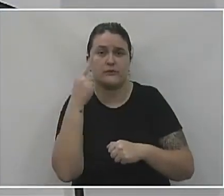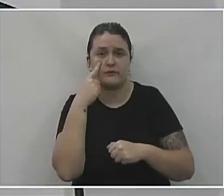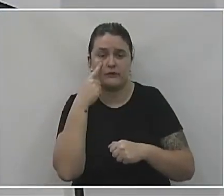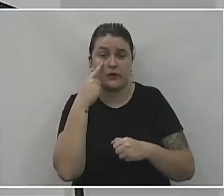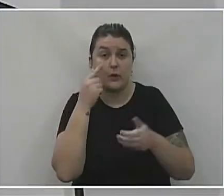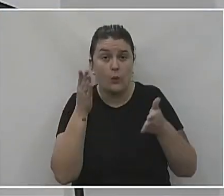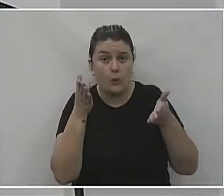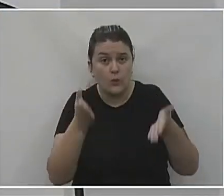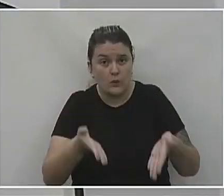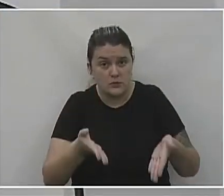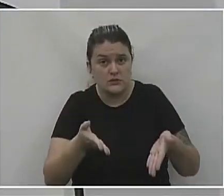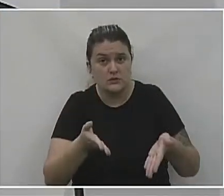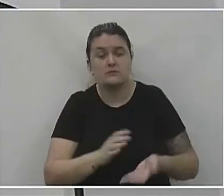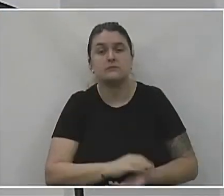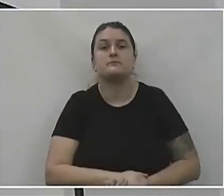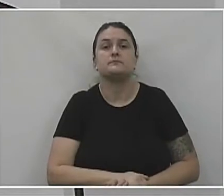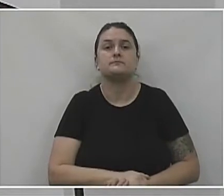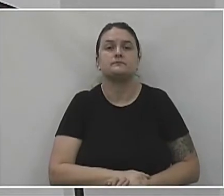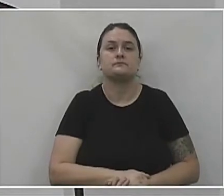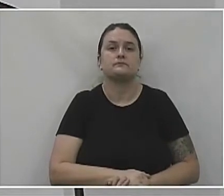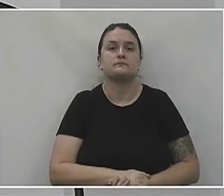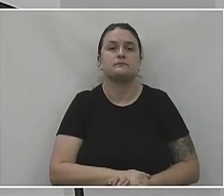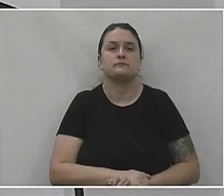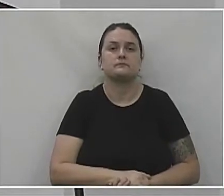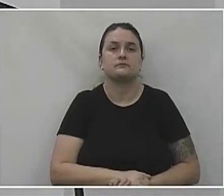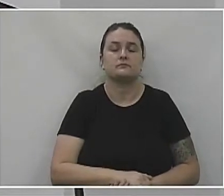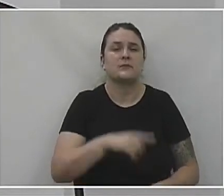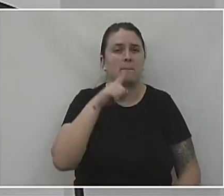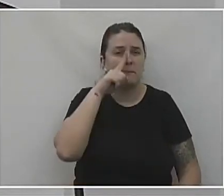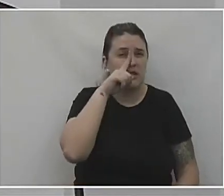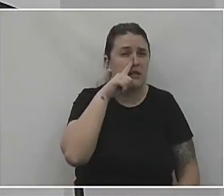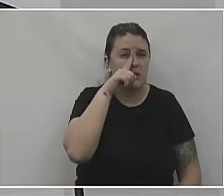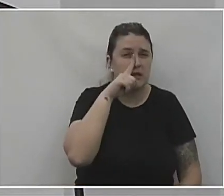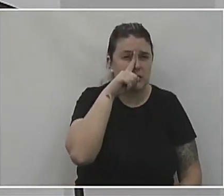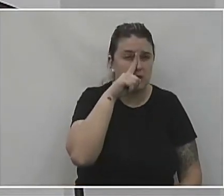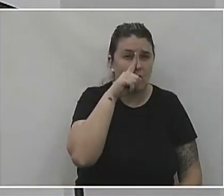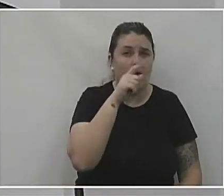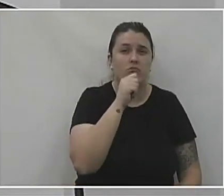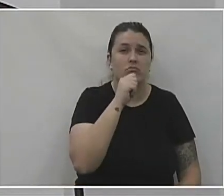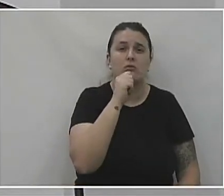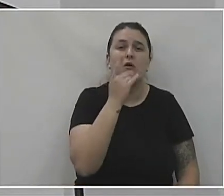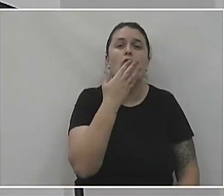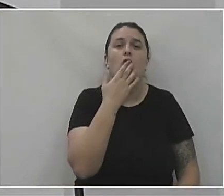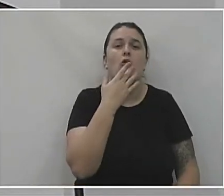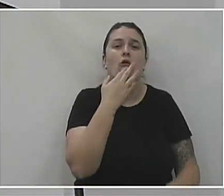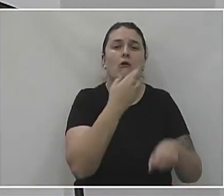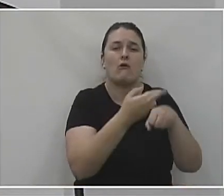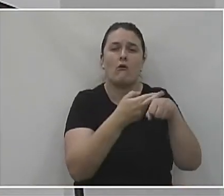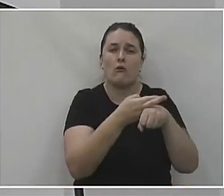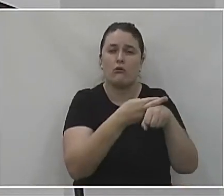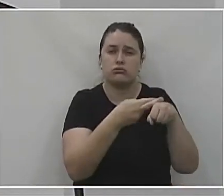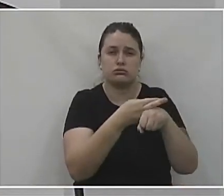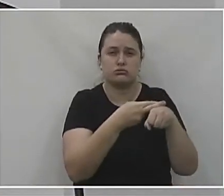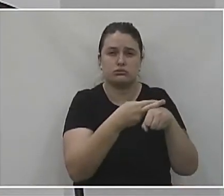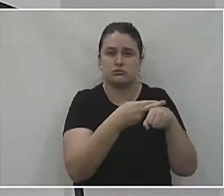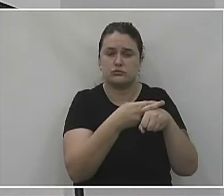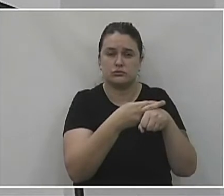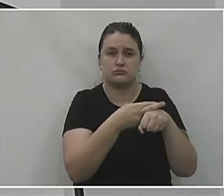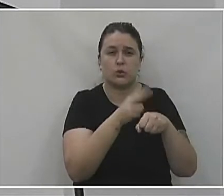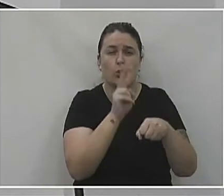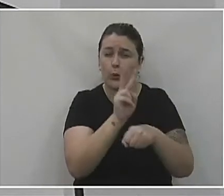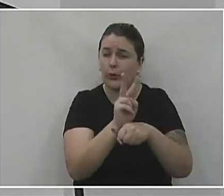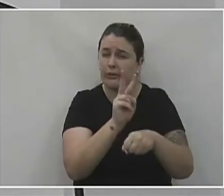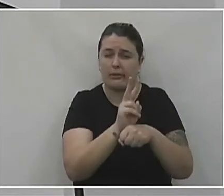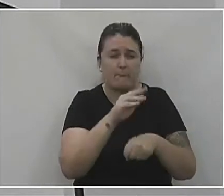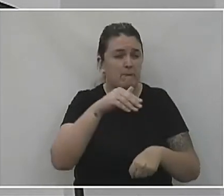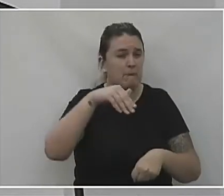estado que a gente está hoje em dia. A classificação de risco muito alta, bandeira roxa, que é a restrição máxima. Esse